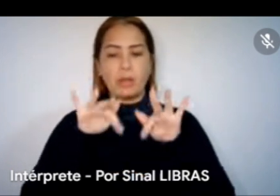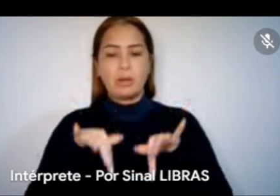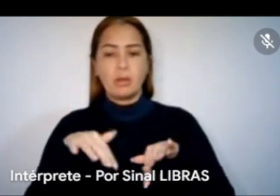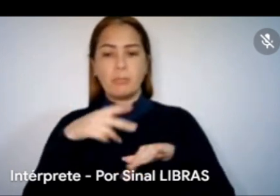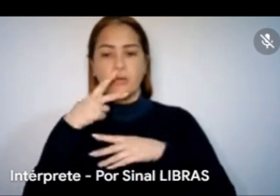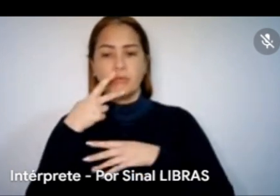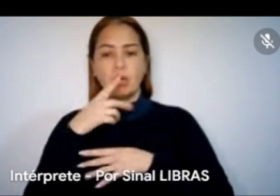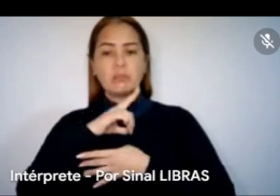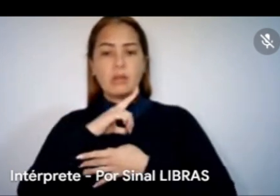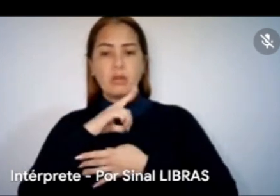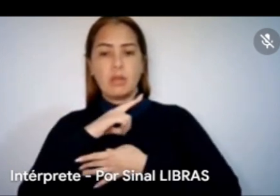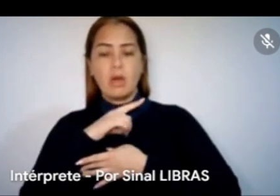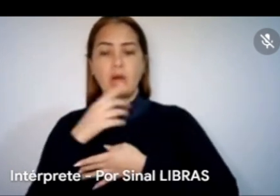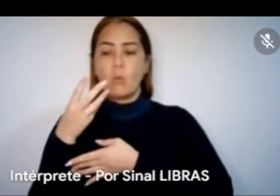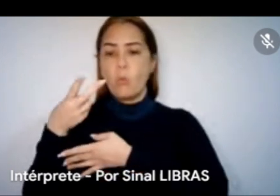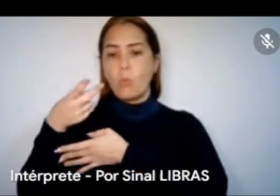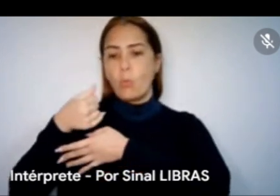cronômetro da sala ativado.